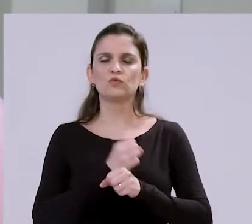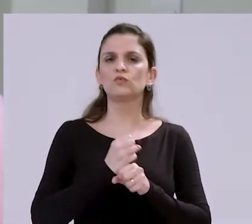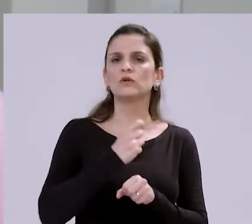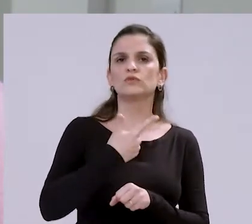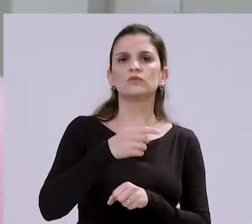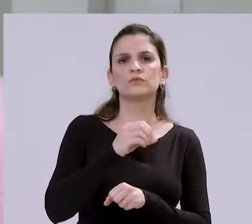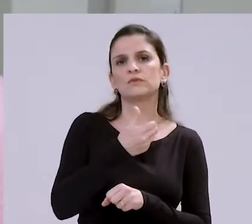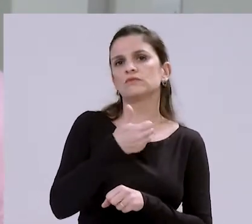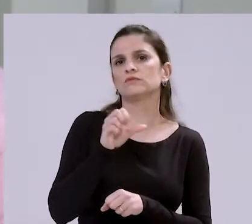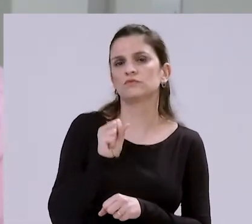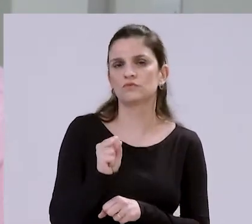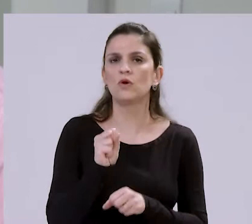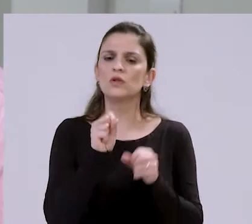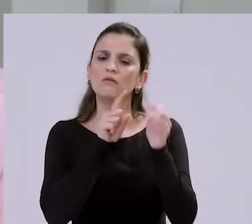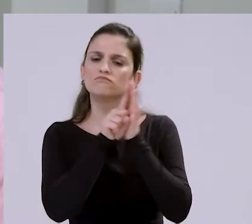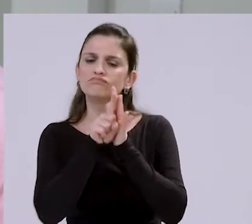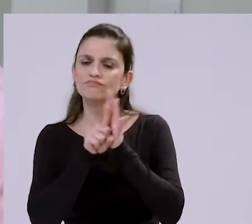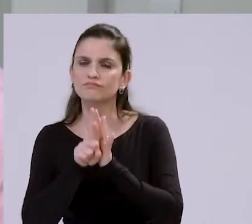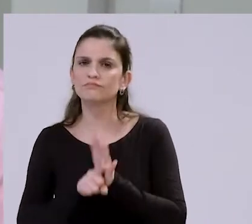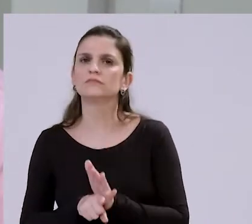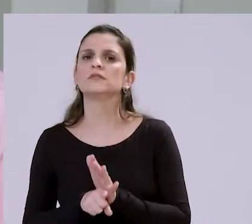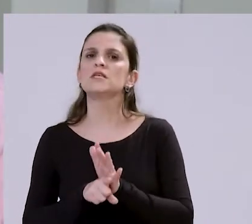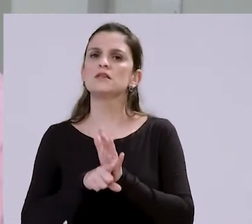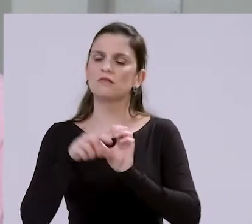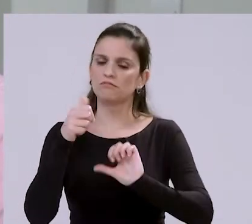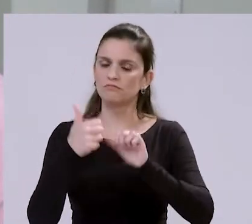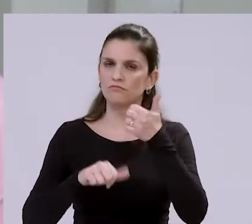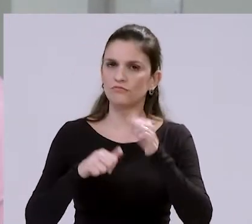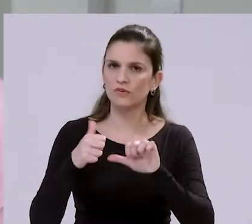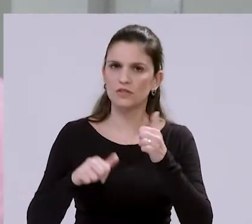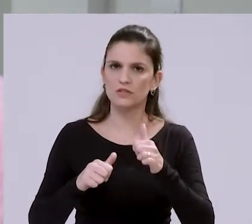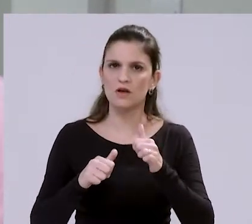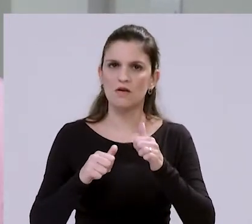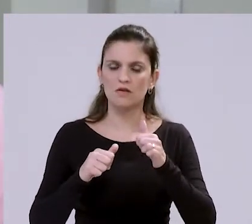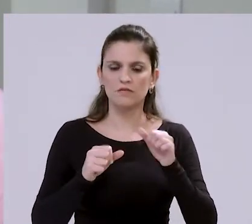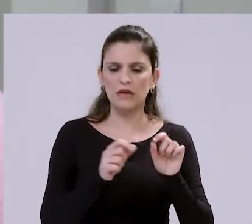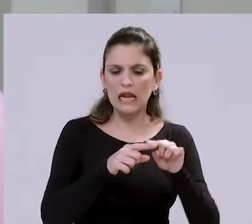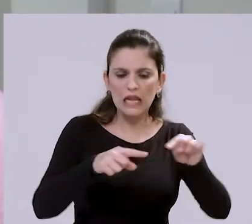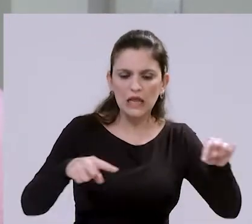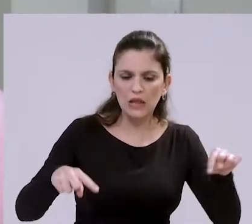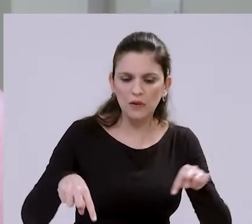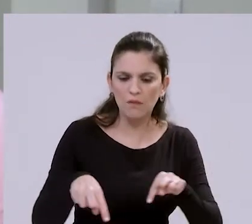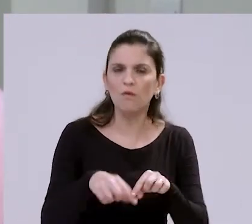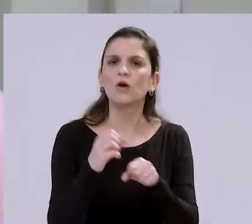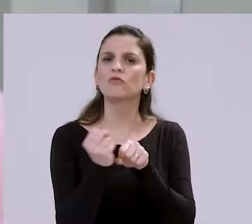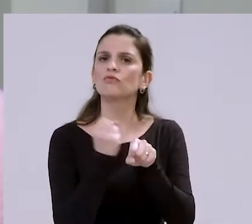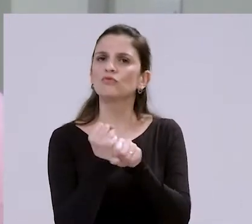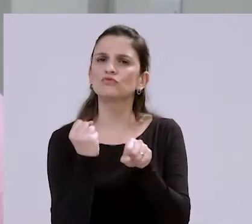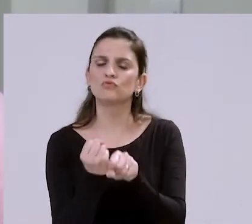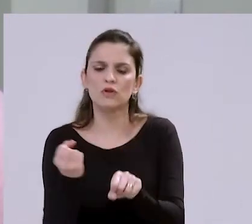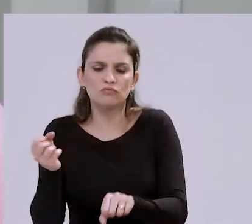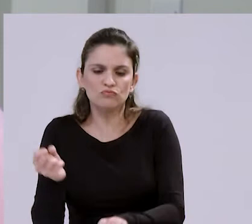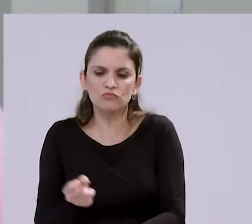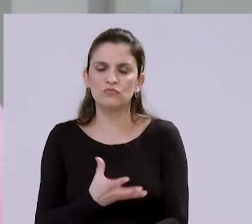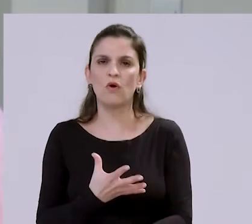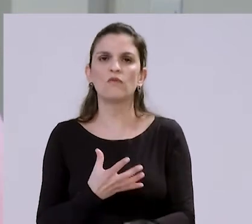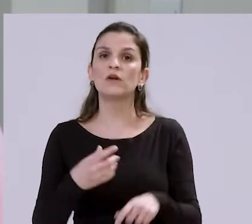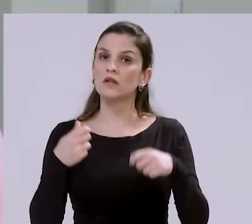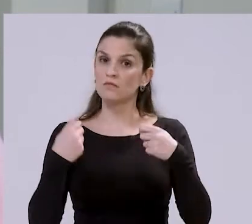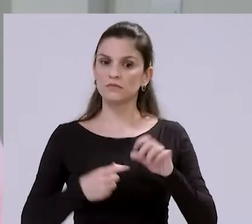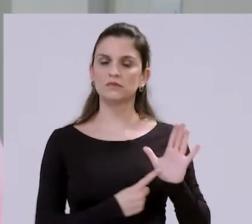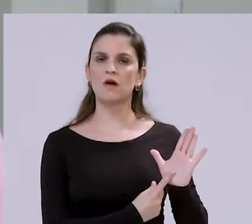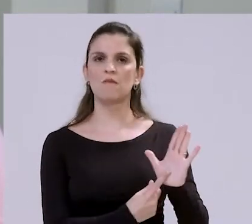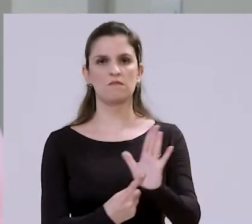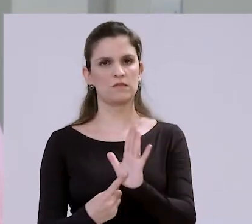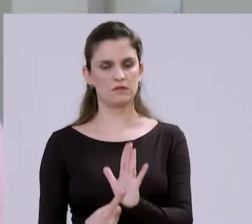2018, e ele, na verdade, é um estudo que aquele empreendedor que vai criar o loteamento, seja público ou privado, um novo empreendimento